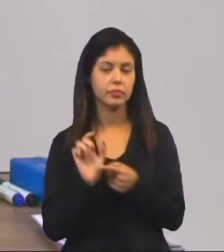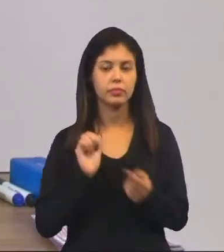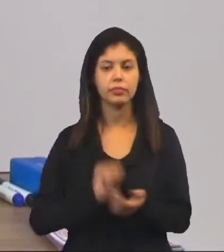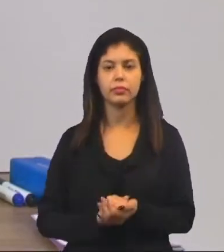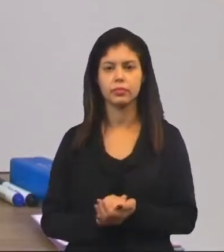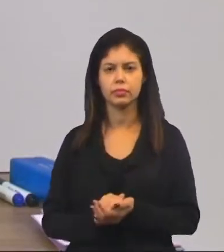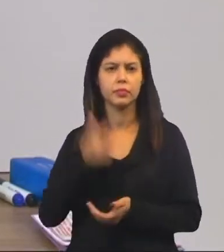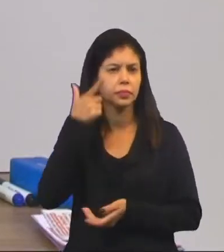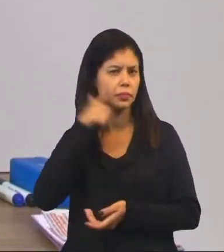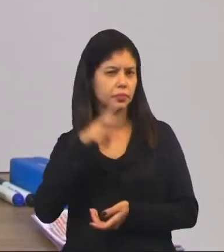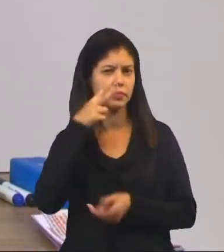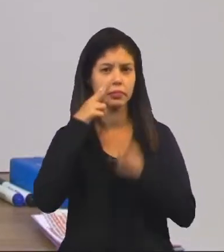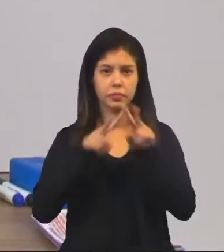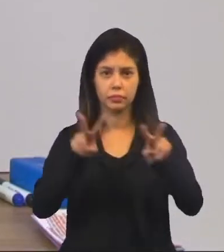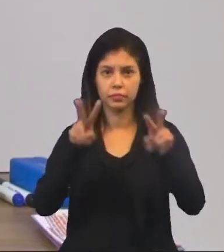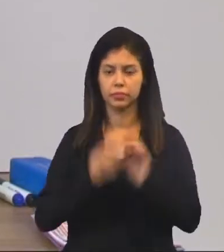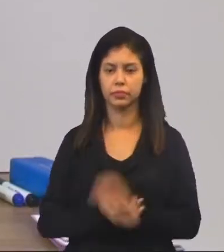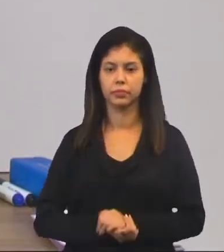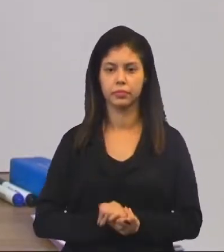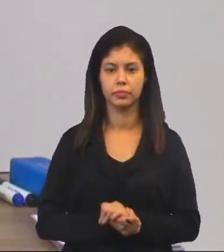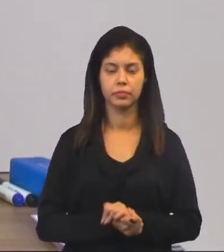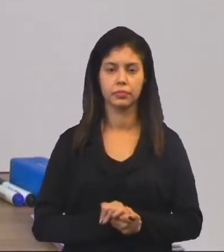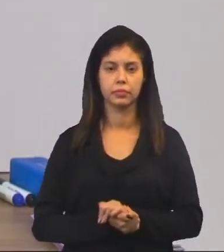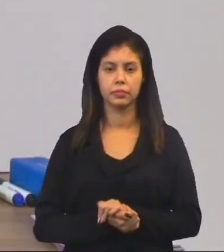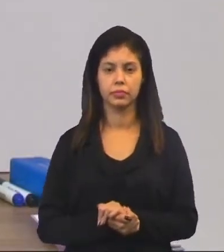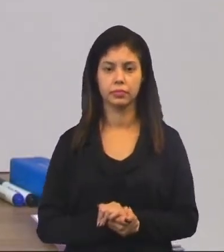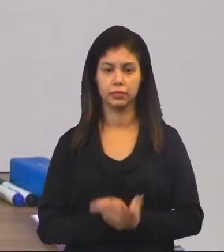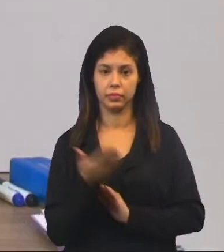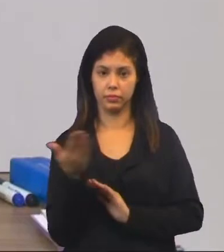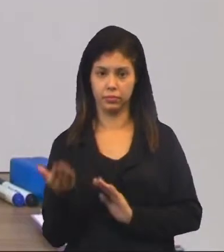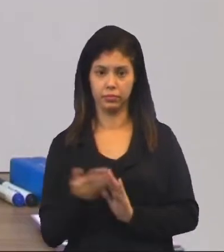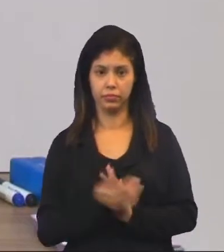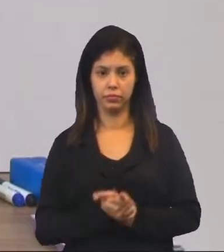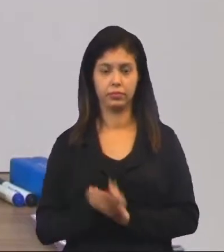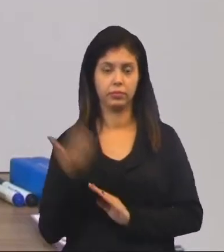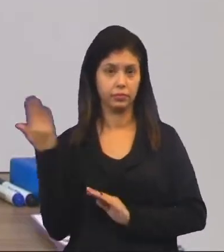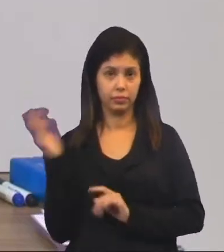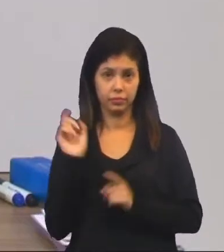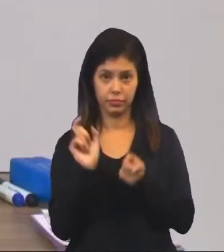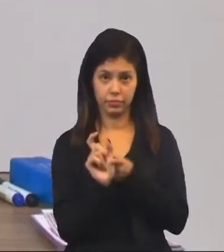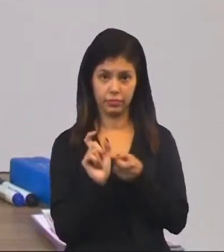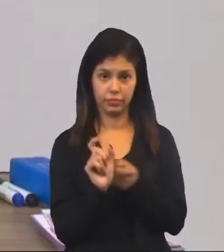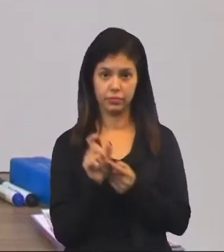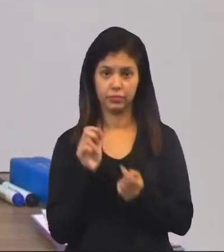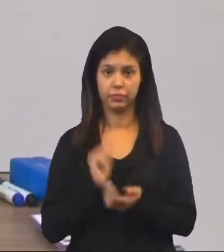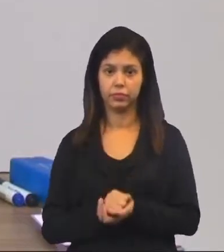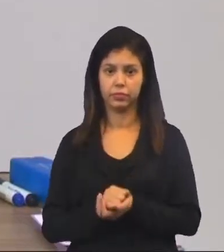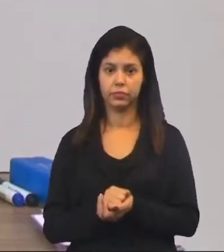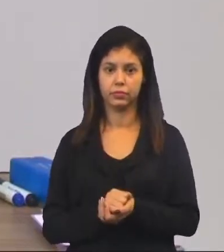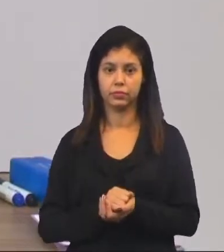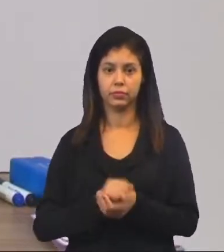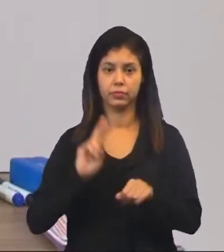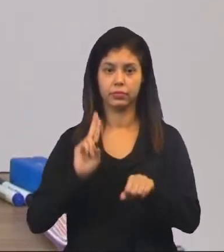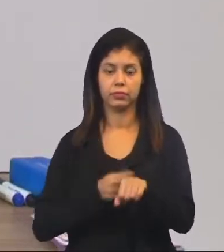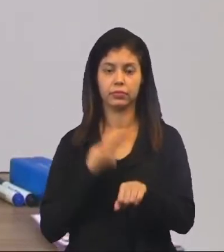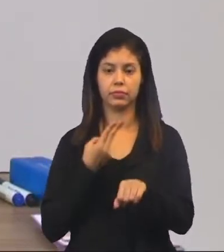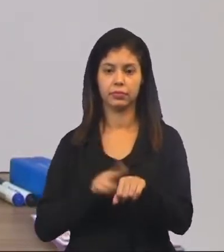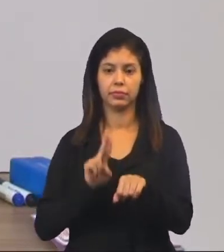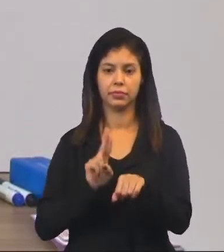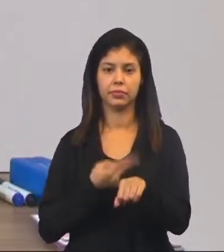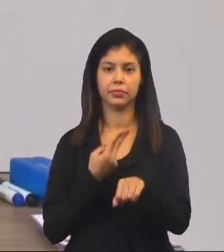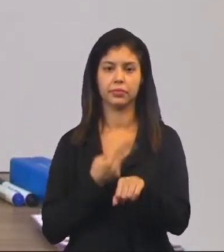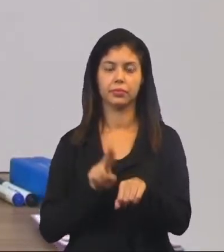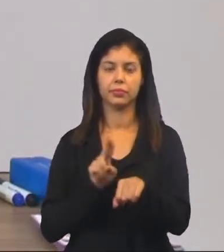estão conseguindo visualizar? Então, esta palavra é chocolate,